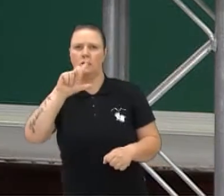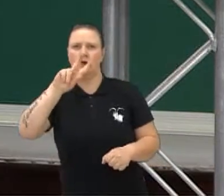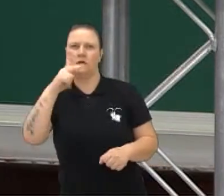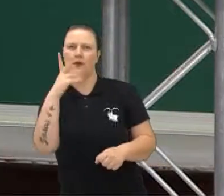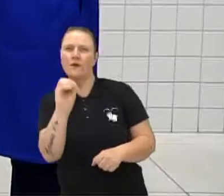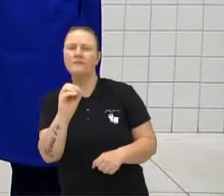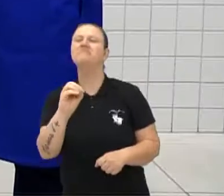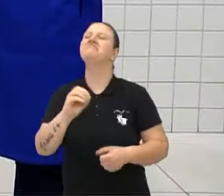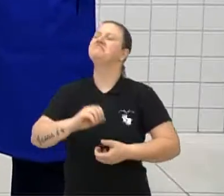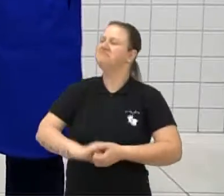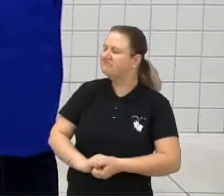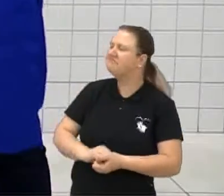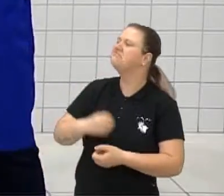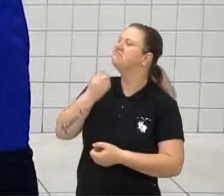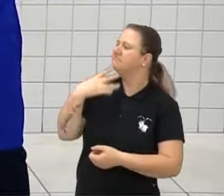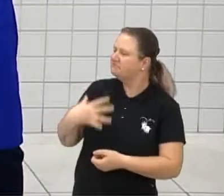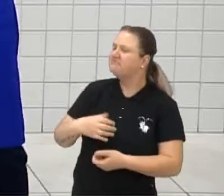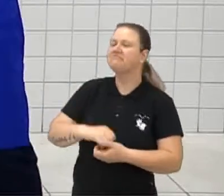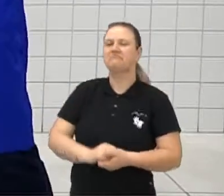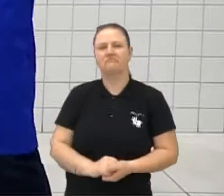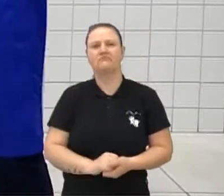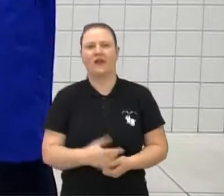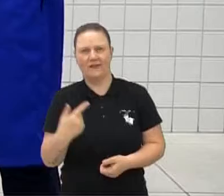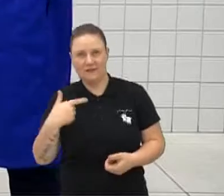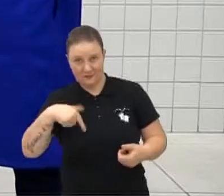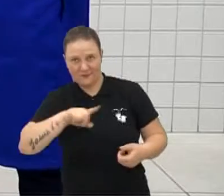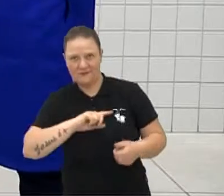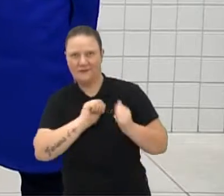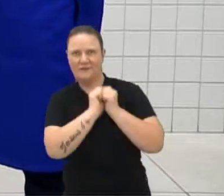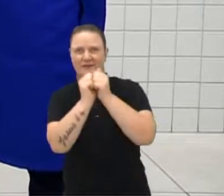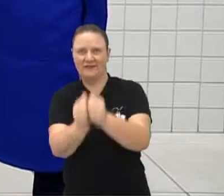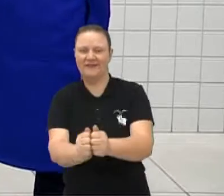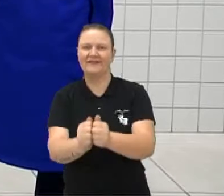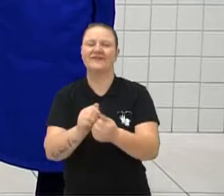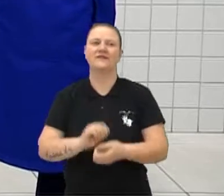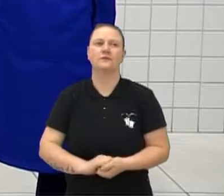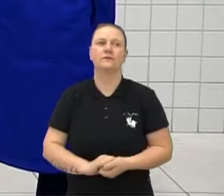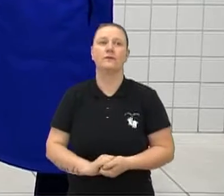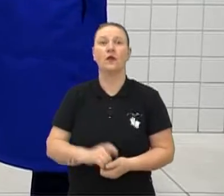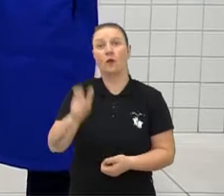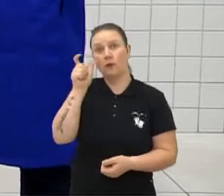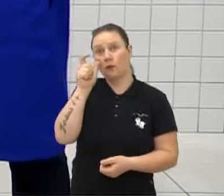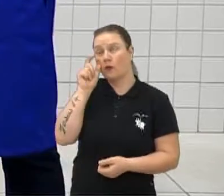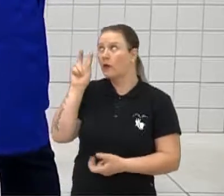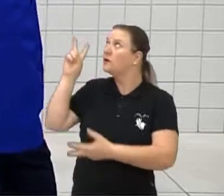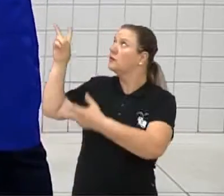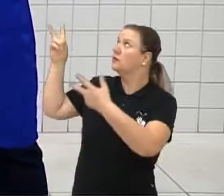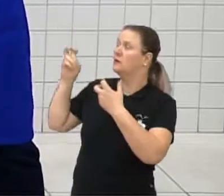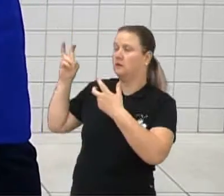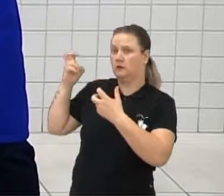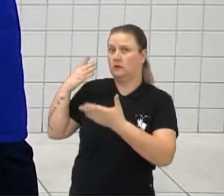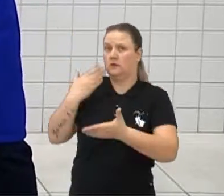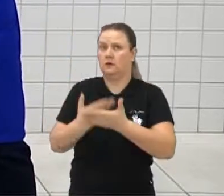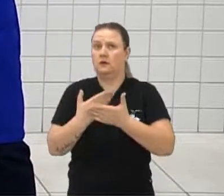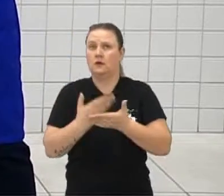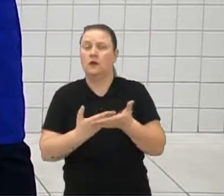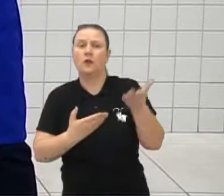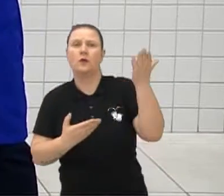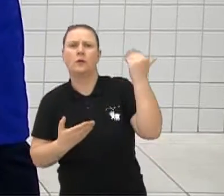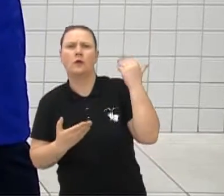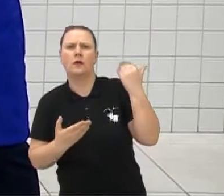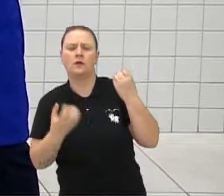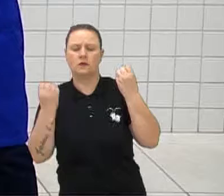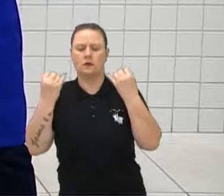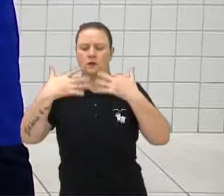Paraná. Muito bem. Vamos lá, então, para a nossa aula? Olha só, relembrando, na aula passada, a gente